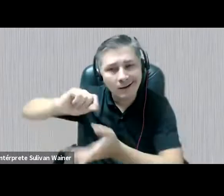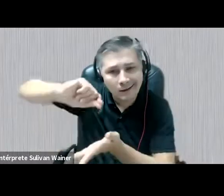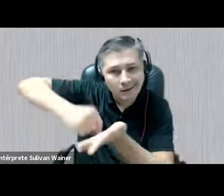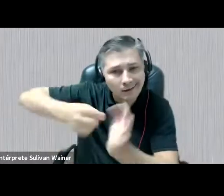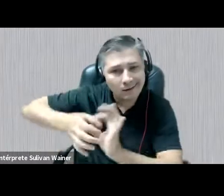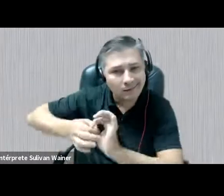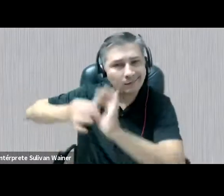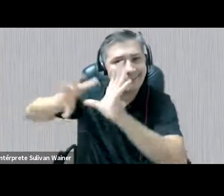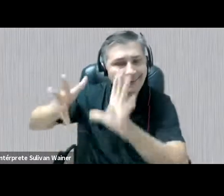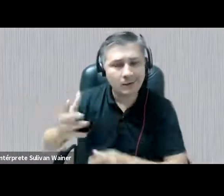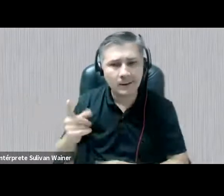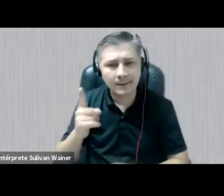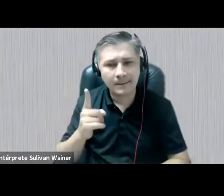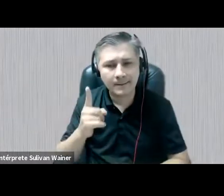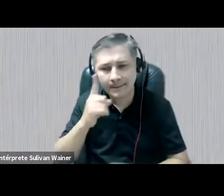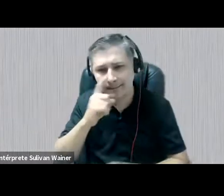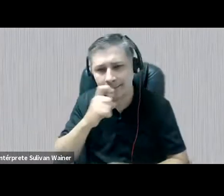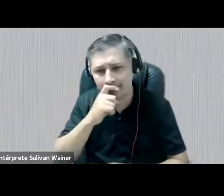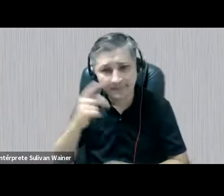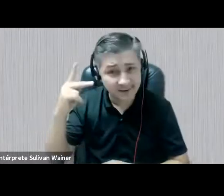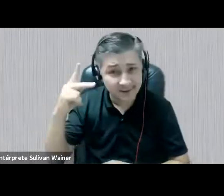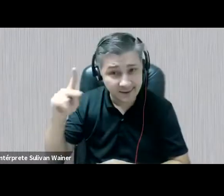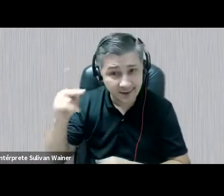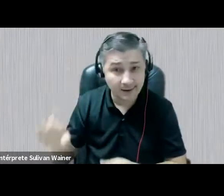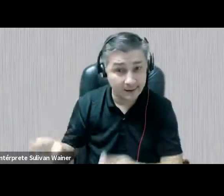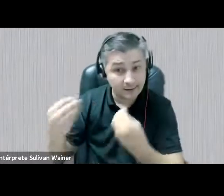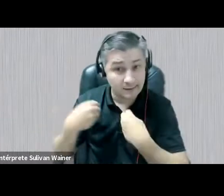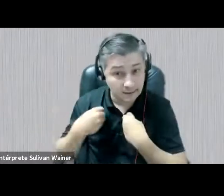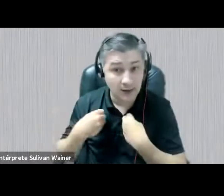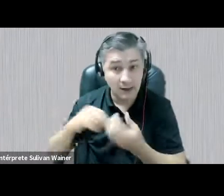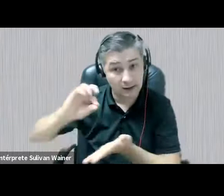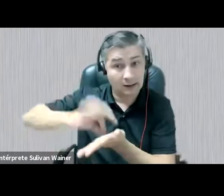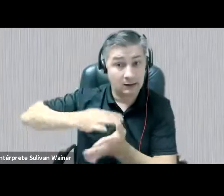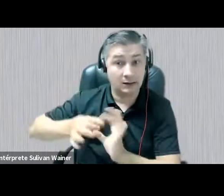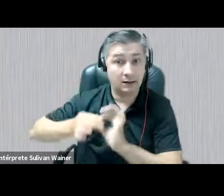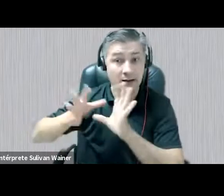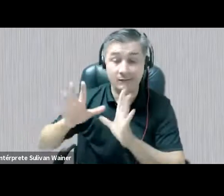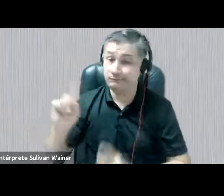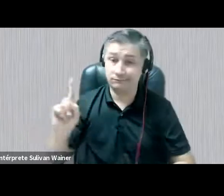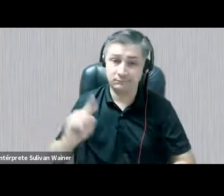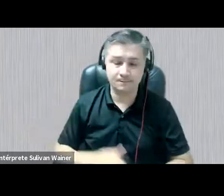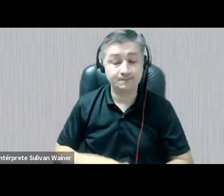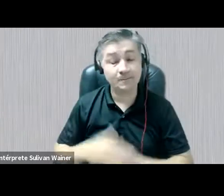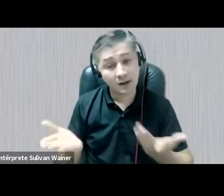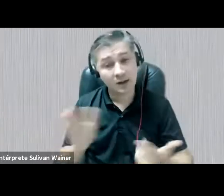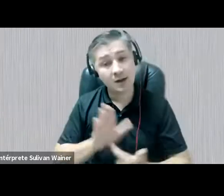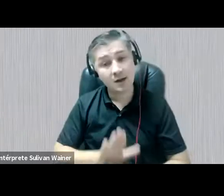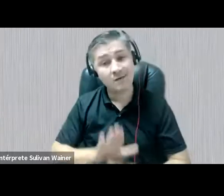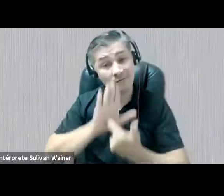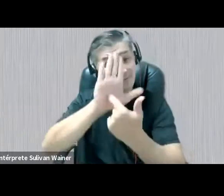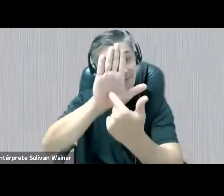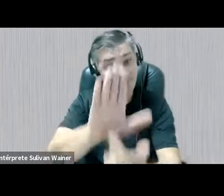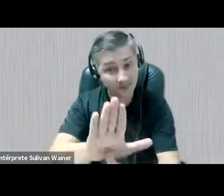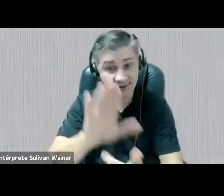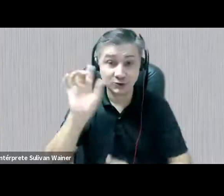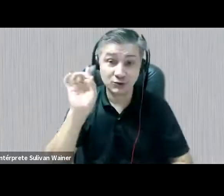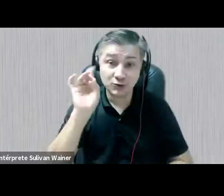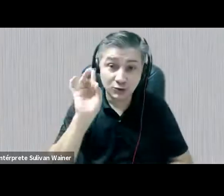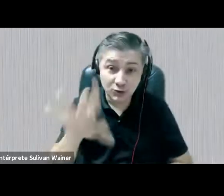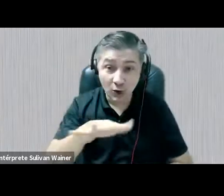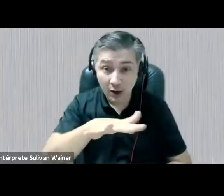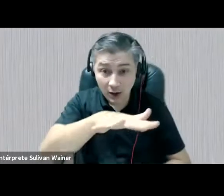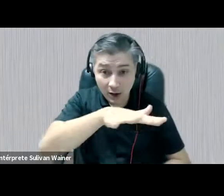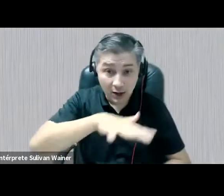dos pais, dos adolescentes. Então, o que eu vou apresentar aqui para vocês é somente a